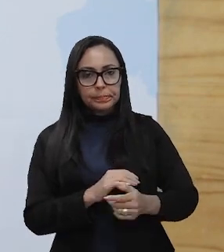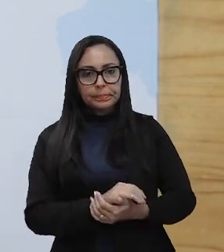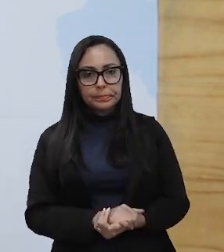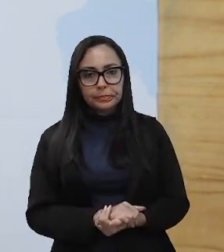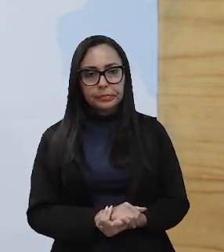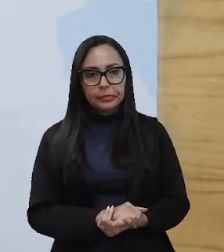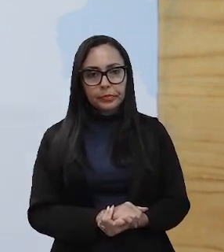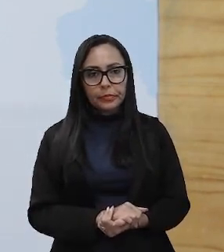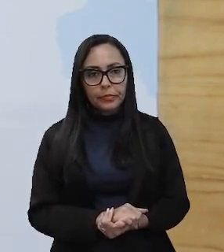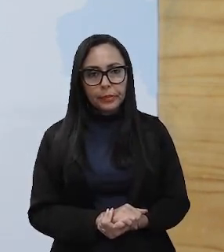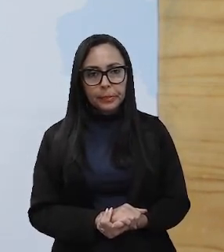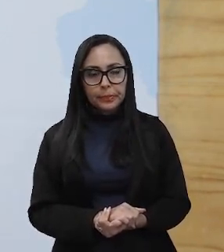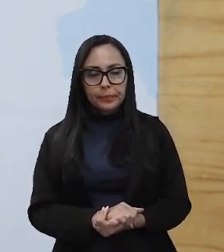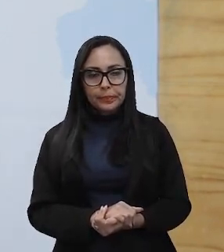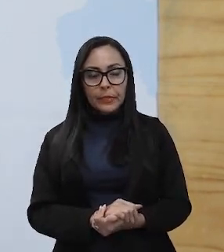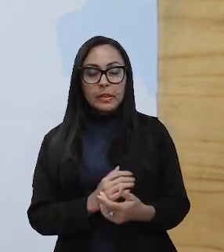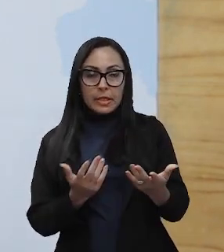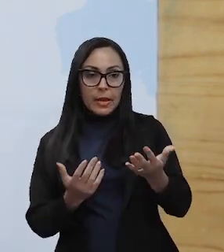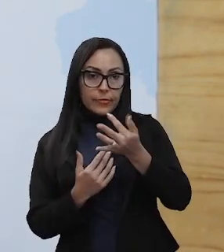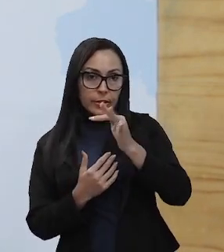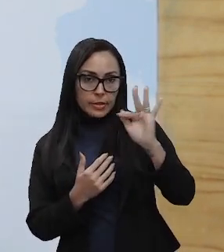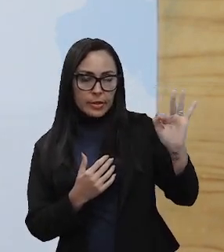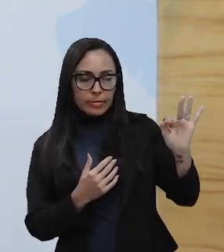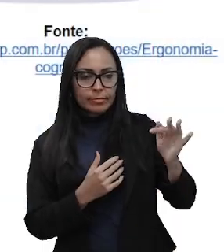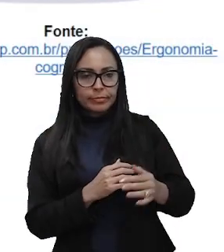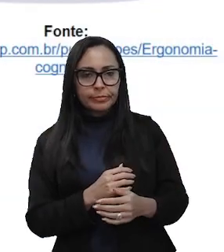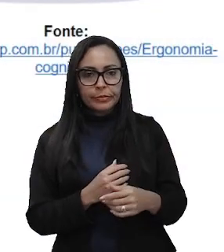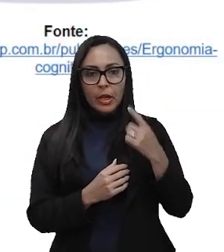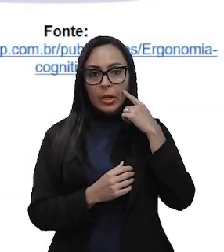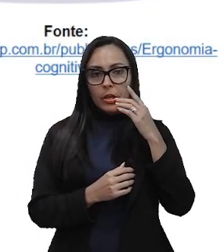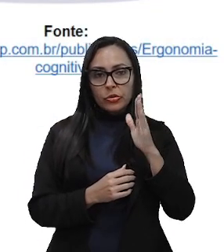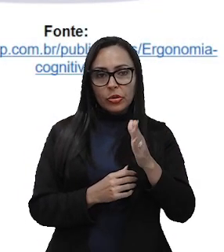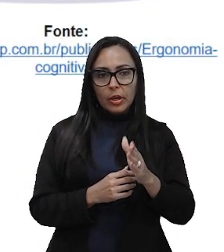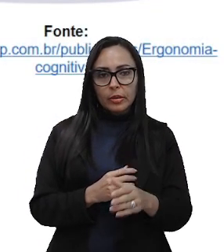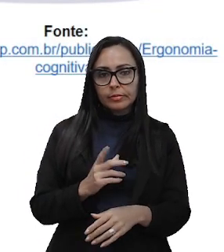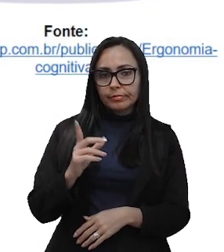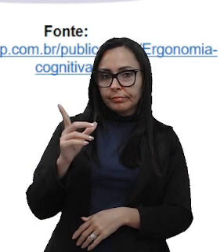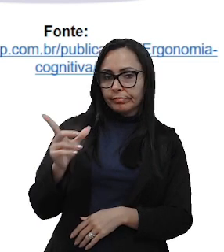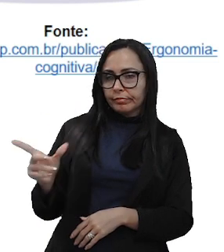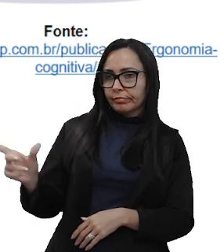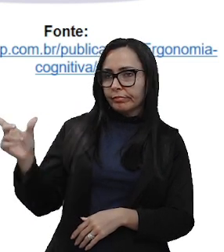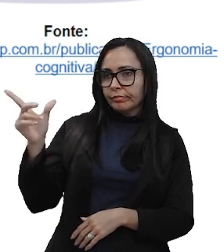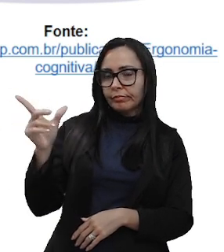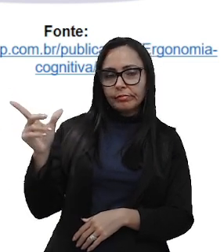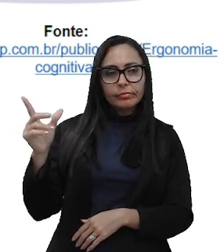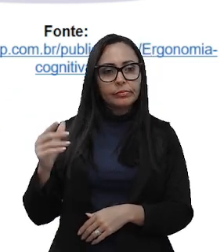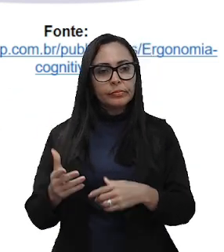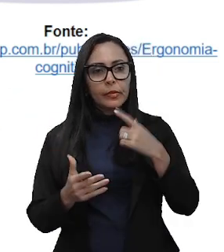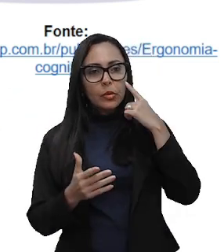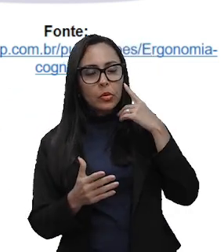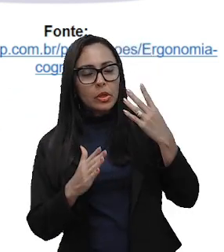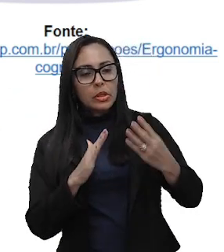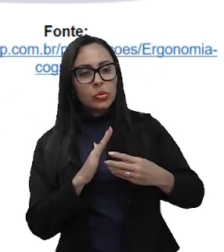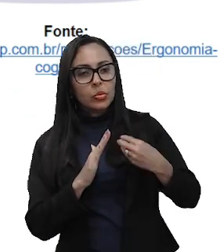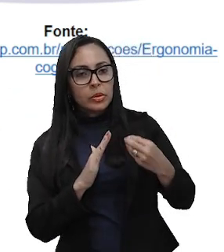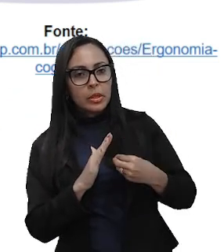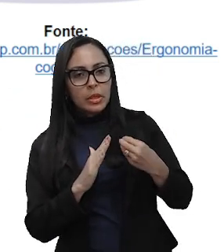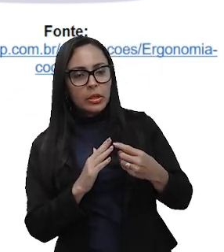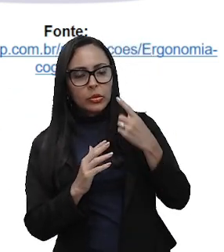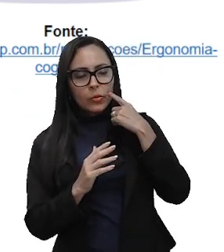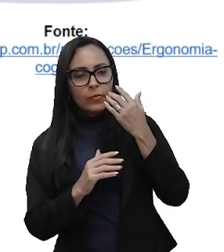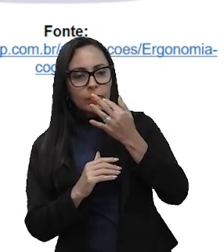interiores seria a ergonomia física. Então, já a ergonomia física se concentra no design do ambiente